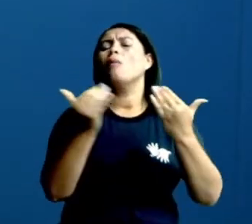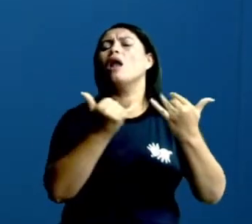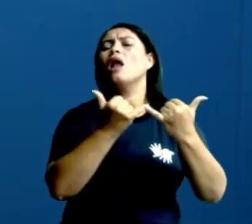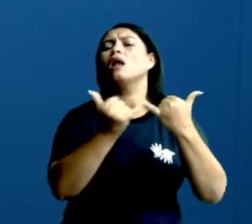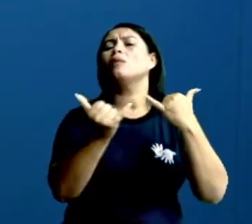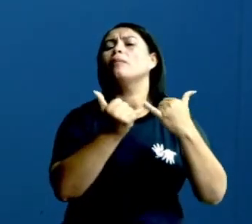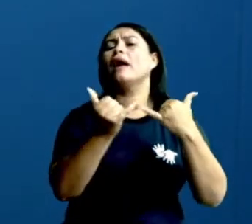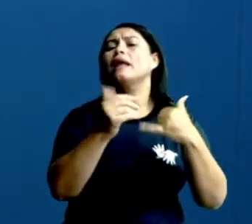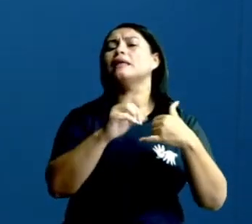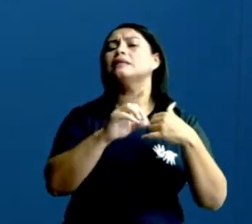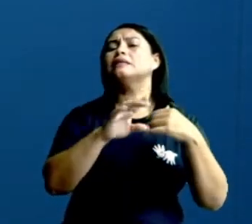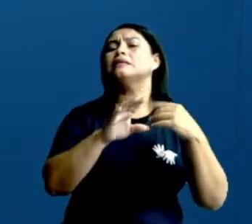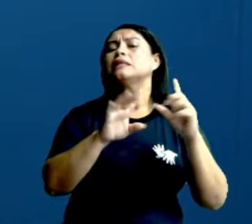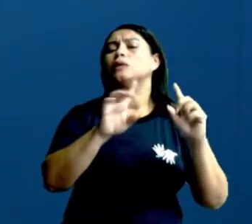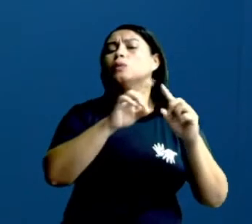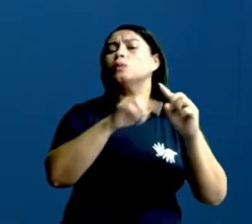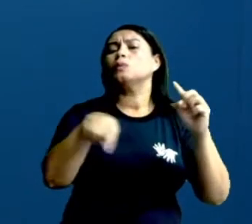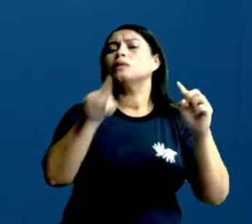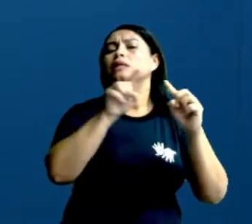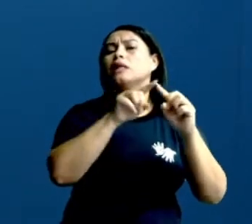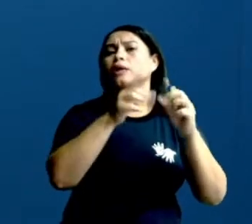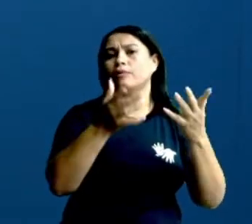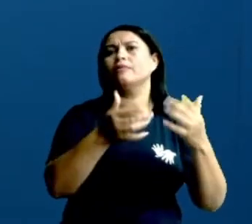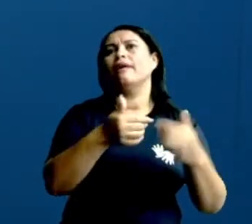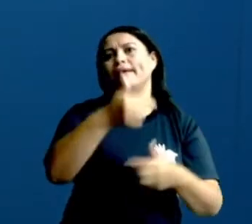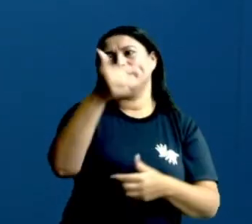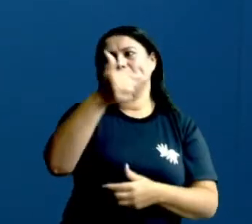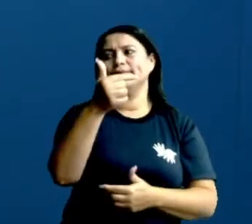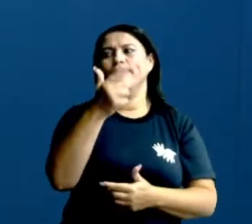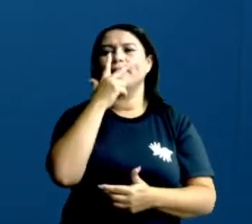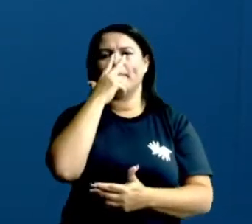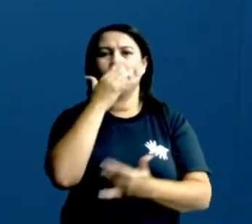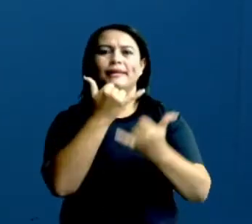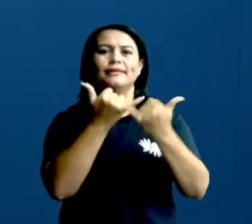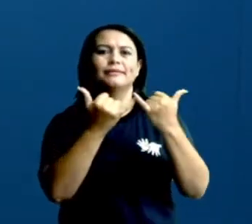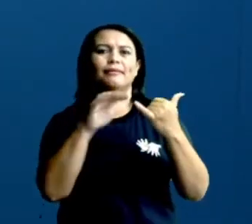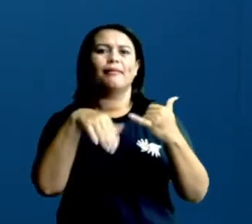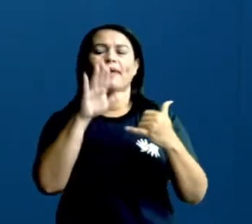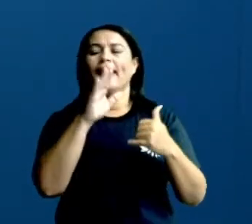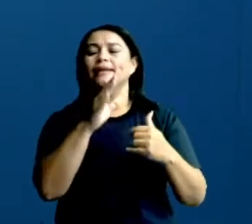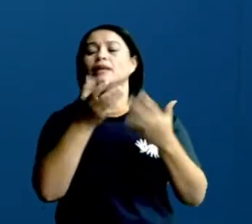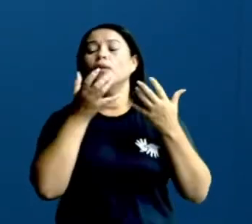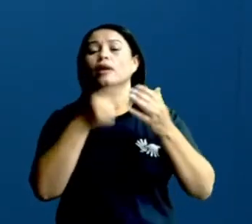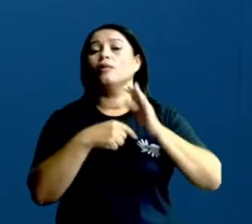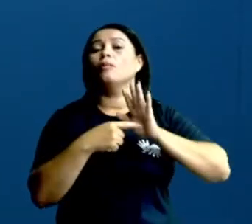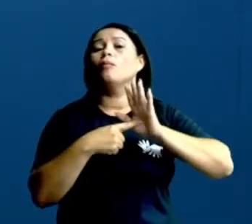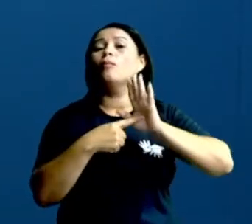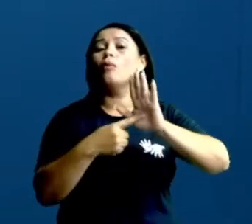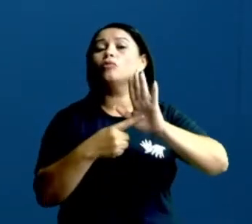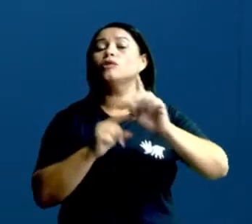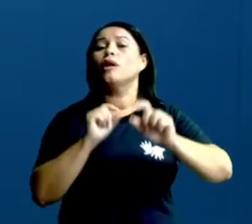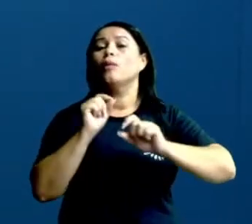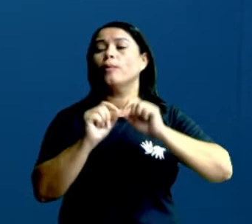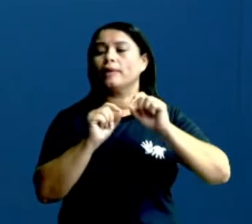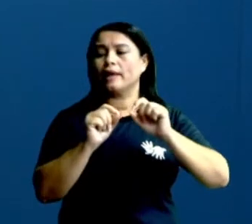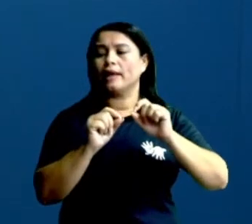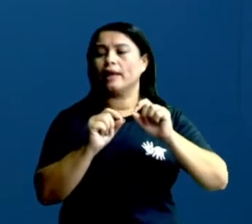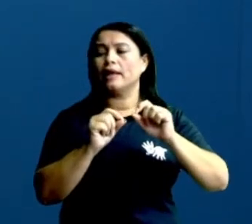mais de um círculo? Você vai me dizer qual figura? A segunda. Não é isso? Ou seja, o que eu quero mostrar para vocês é o seguinte.